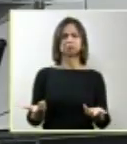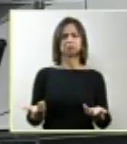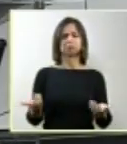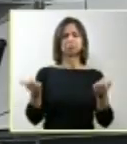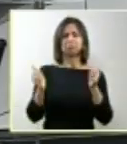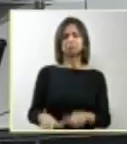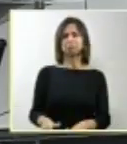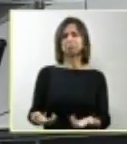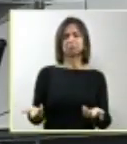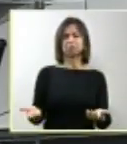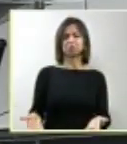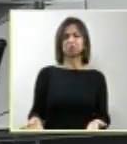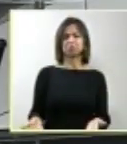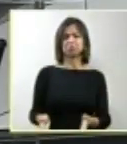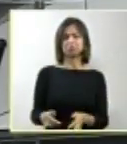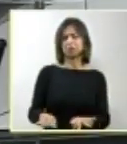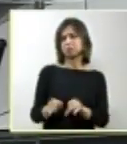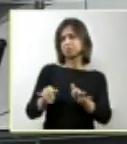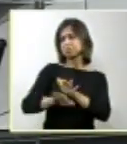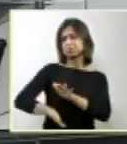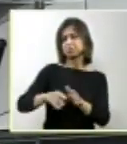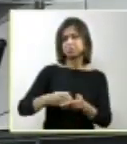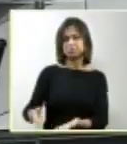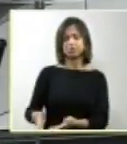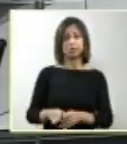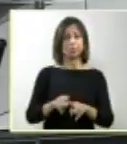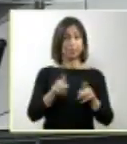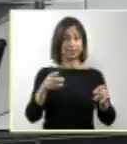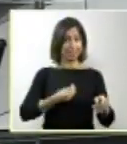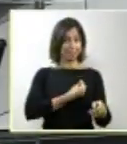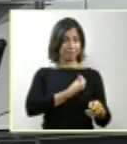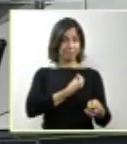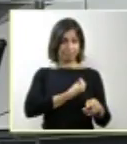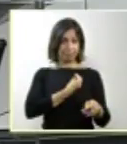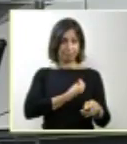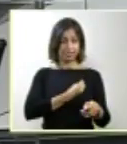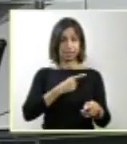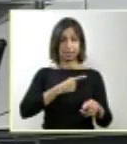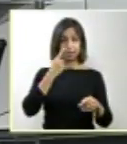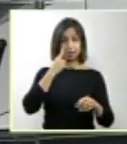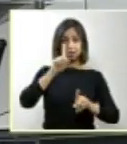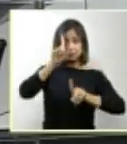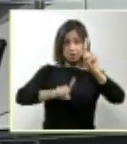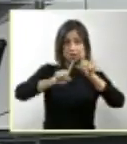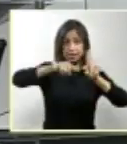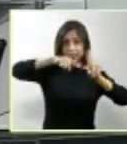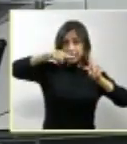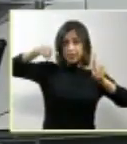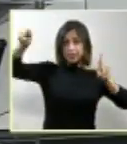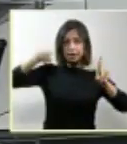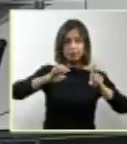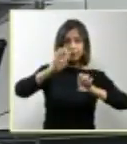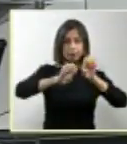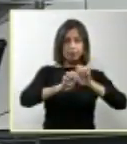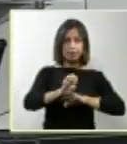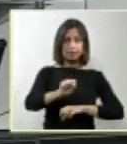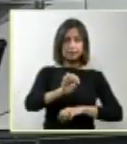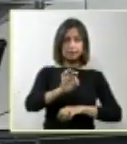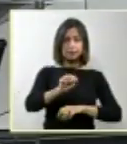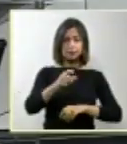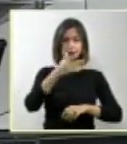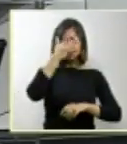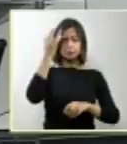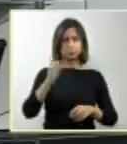porque a vida não vai existir. E a vida não pode ser medida em estatística, apesar de eu ter percebido nas falas anteriores algumas discrepâncias,